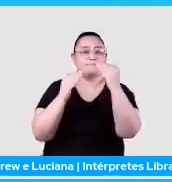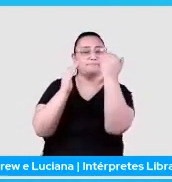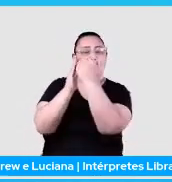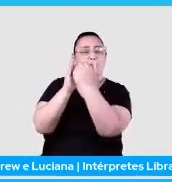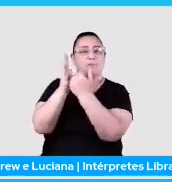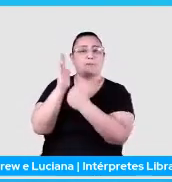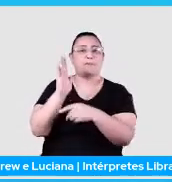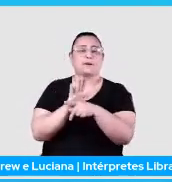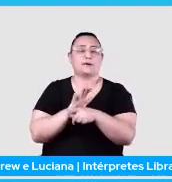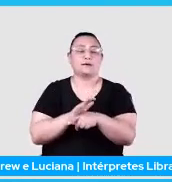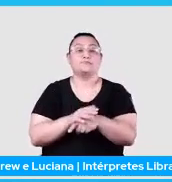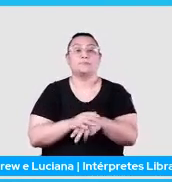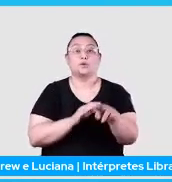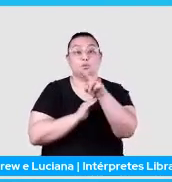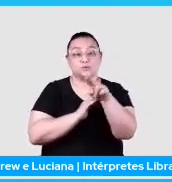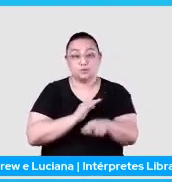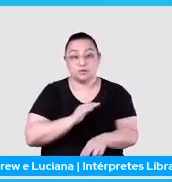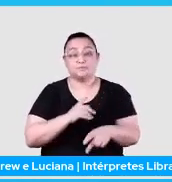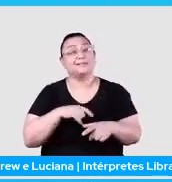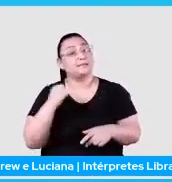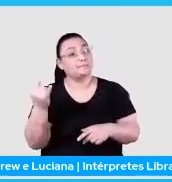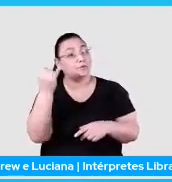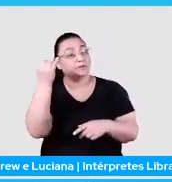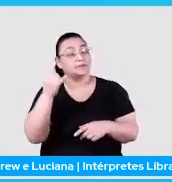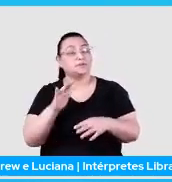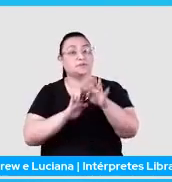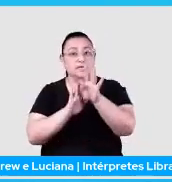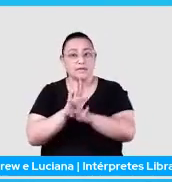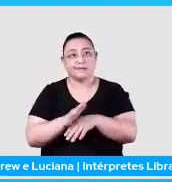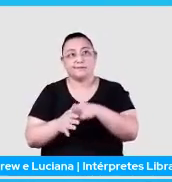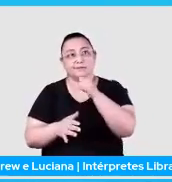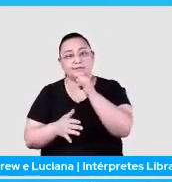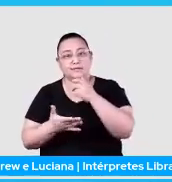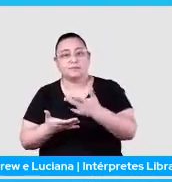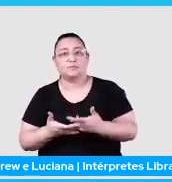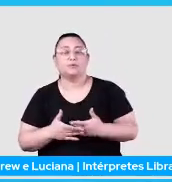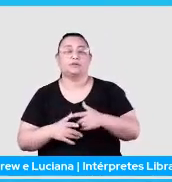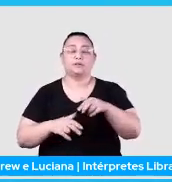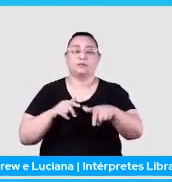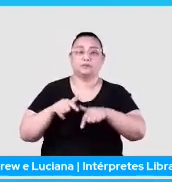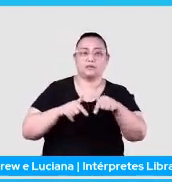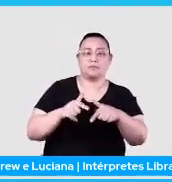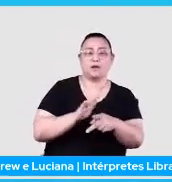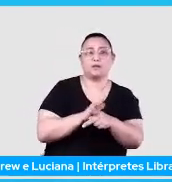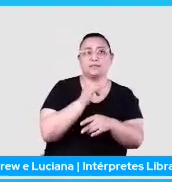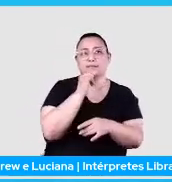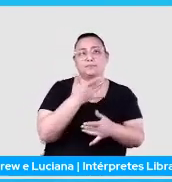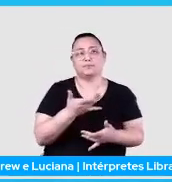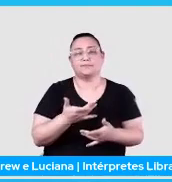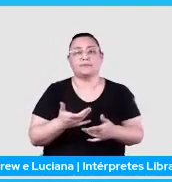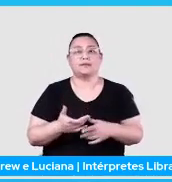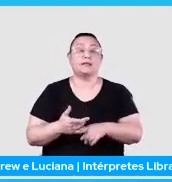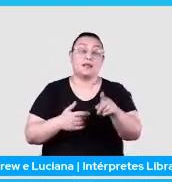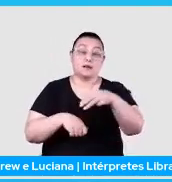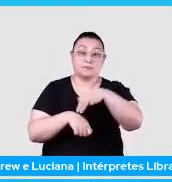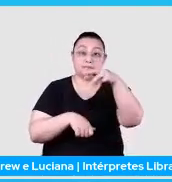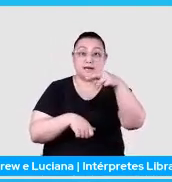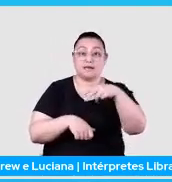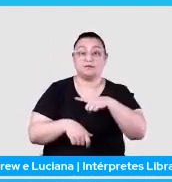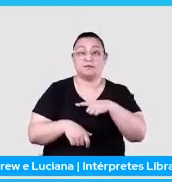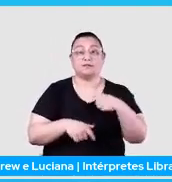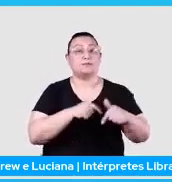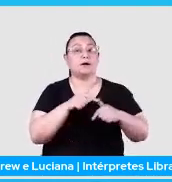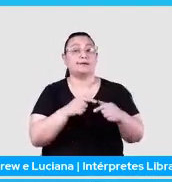E isso é muito importante em textos, tipo, em tarefas, como, por exemplo, lá na Mostrada, a gente trabalha com isso aqui.